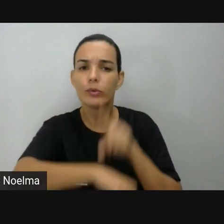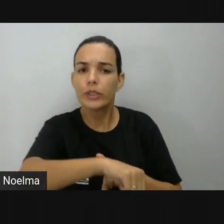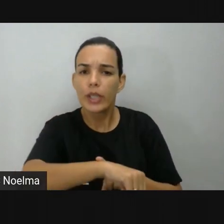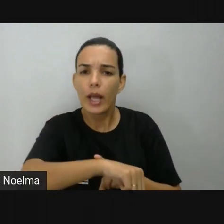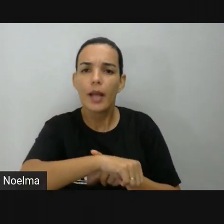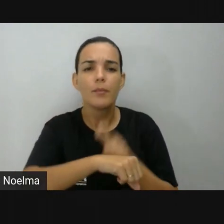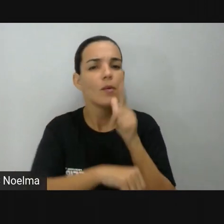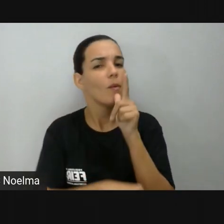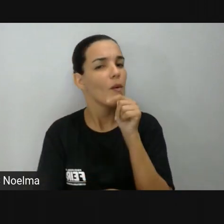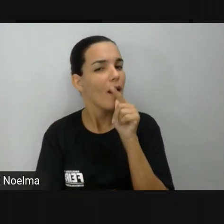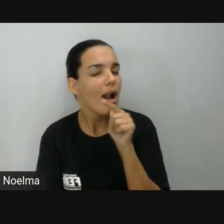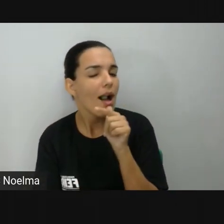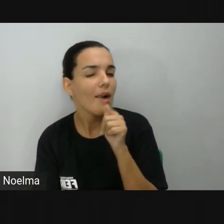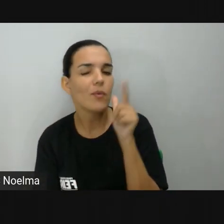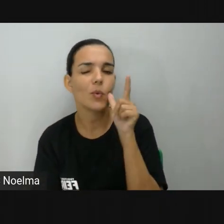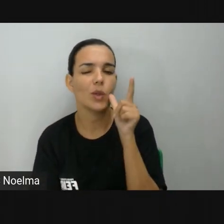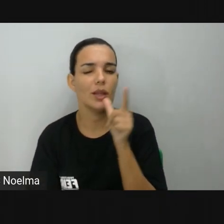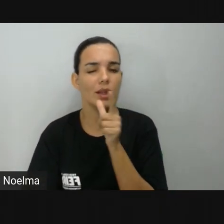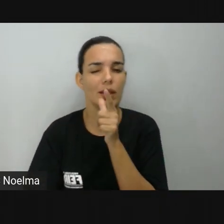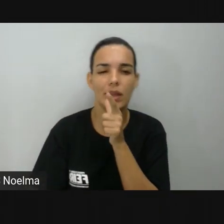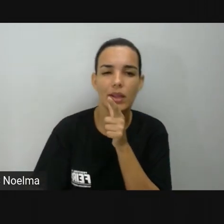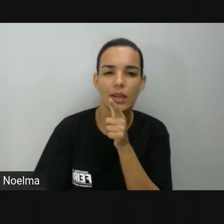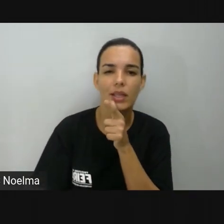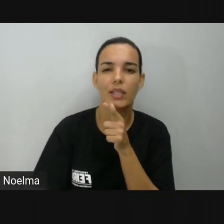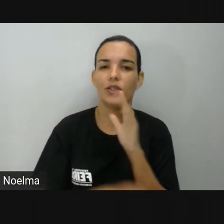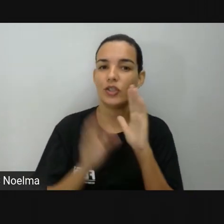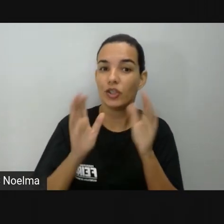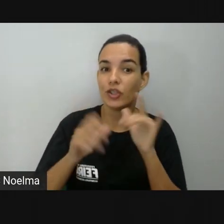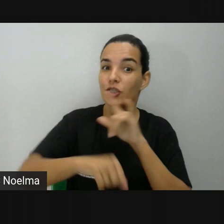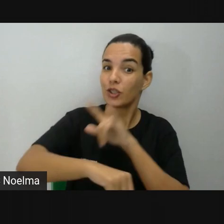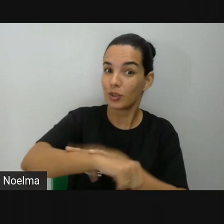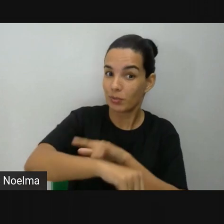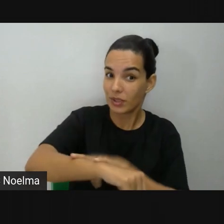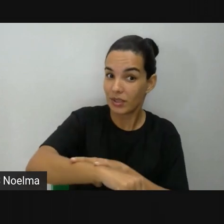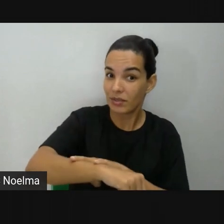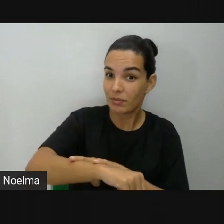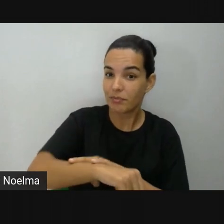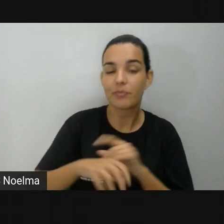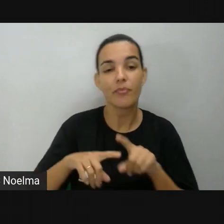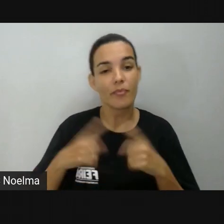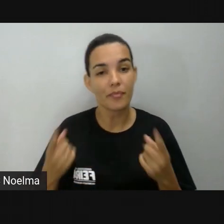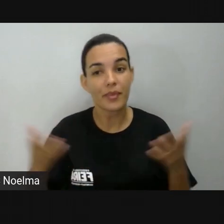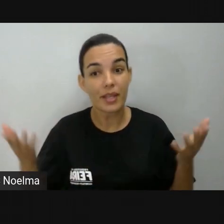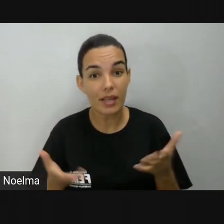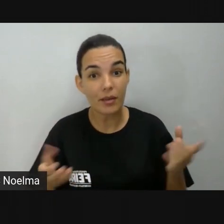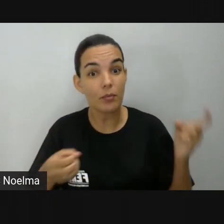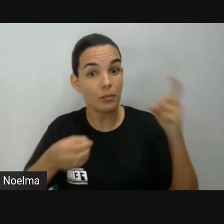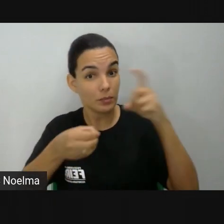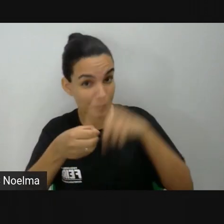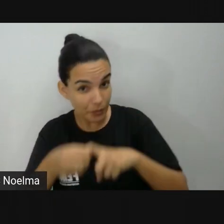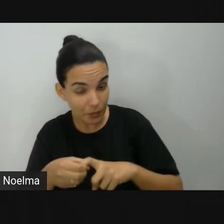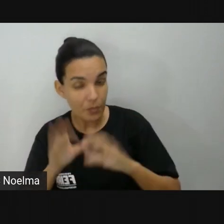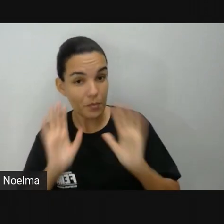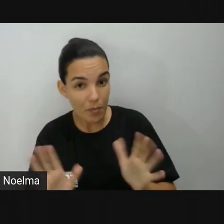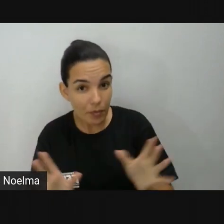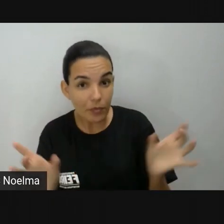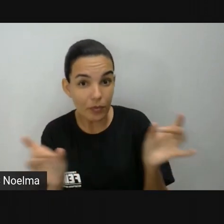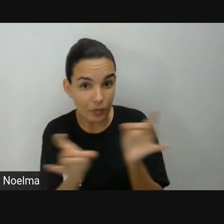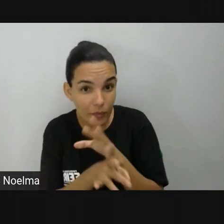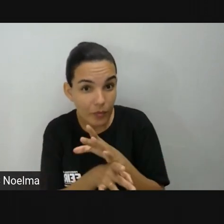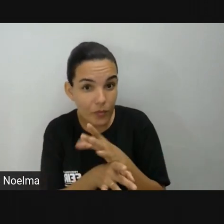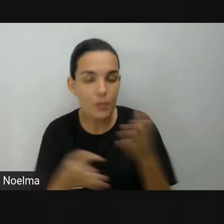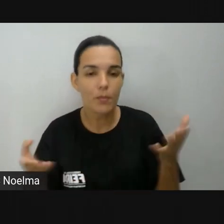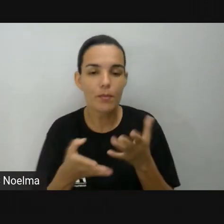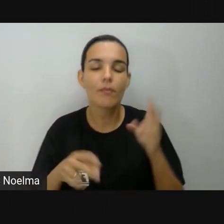para tomar aquela água, fazer aquele lanche? Já foram ao banheiro? Pois é, agora que vocês já fizeram tudo isso,